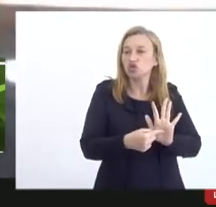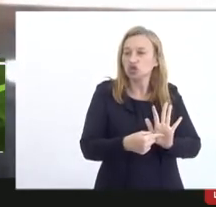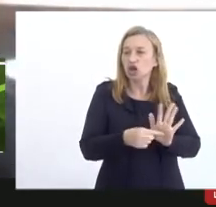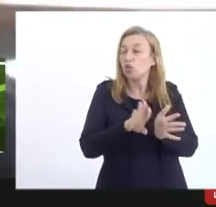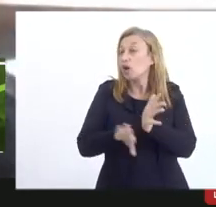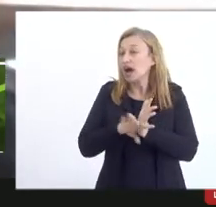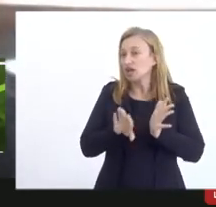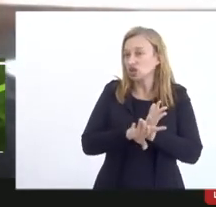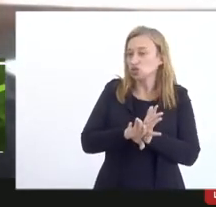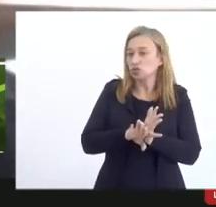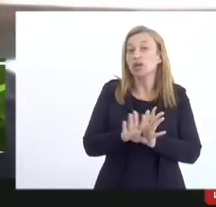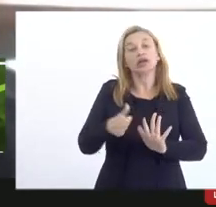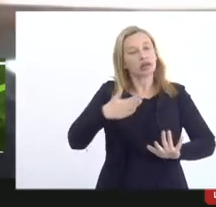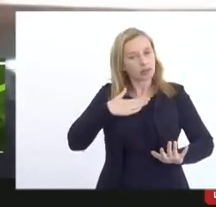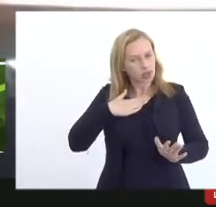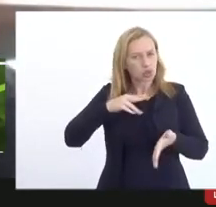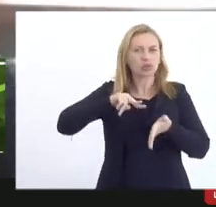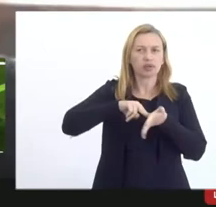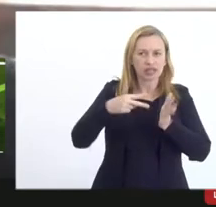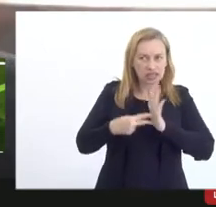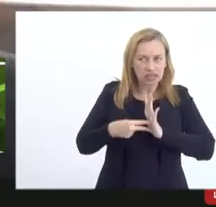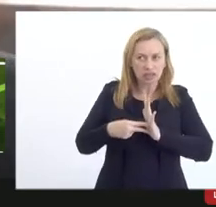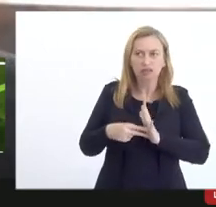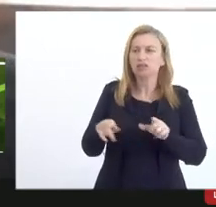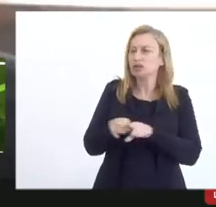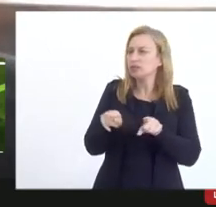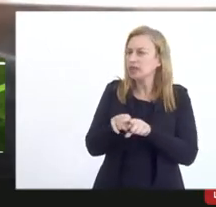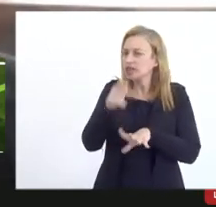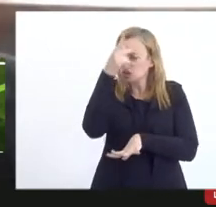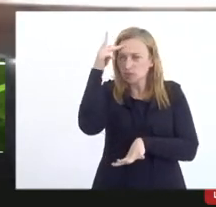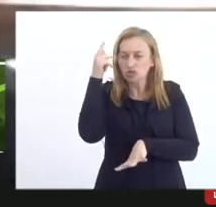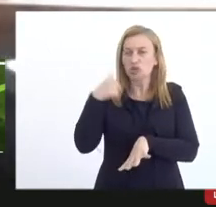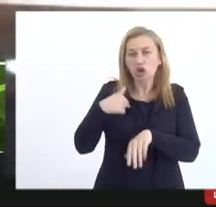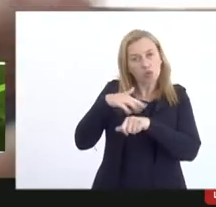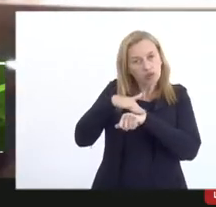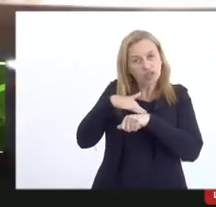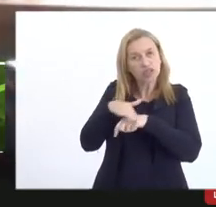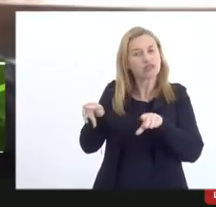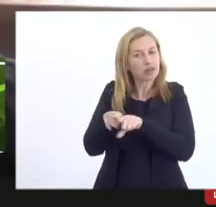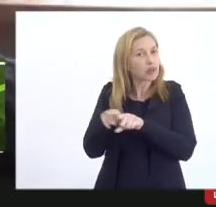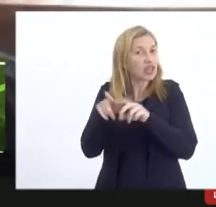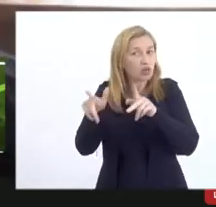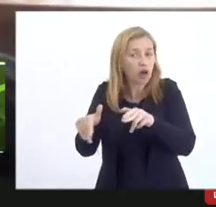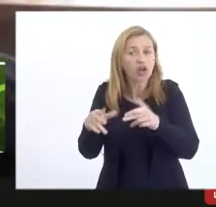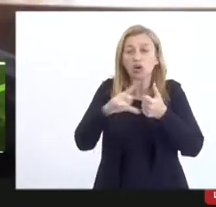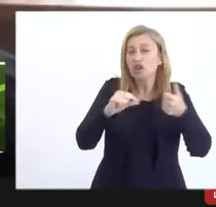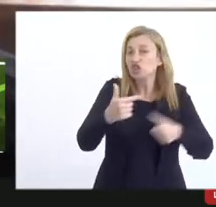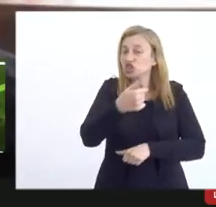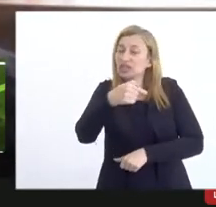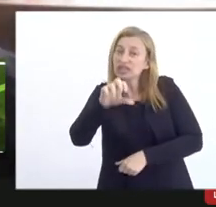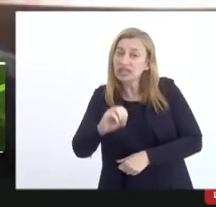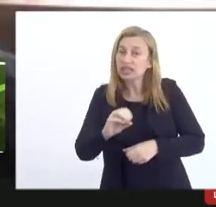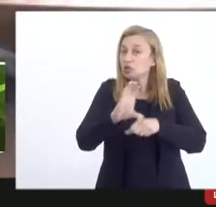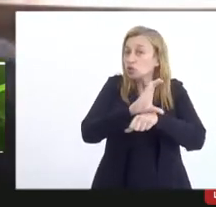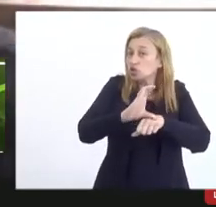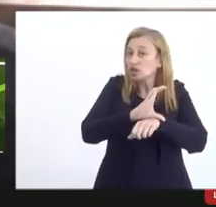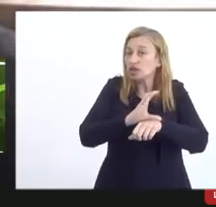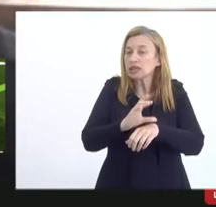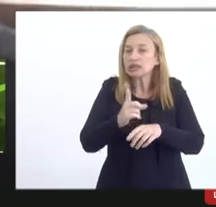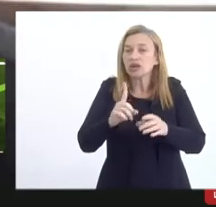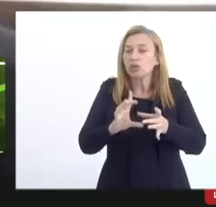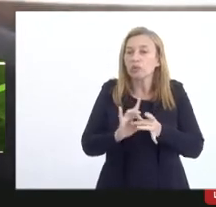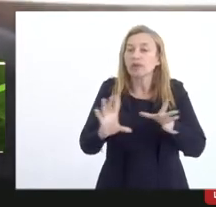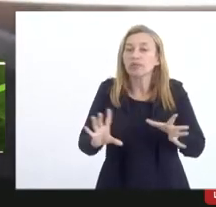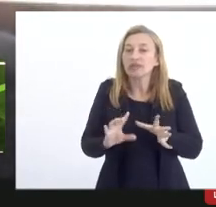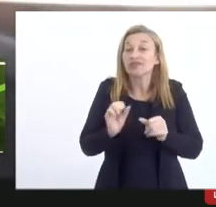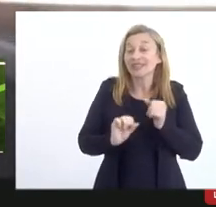a minha interpretação e a interpretação para as pessoas que eu conversei é que o artigo 70 da Constituição não nos permite